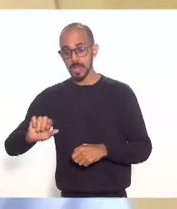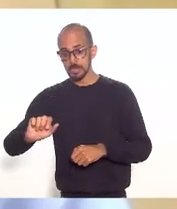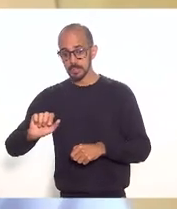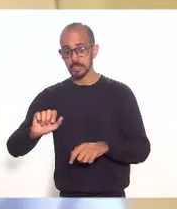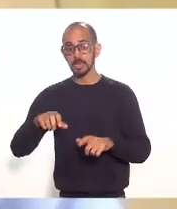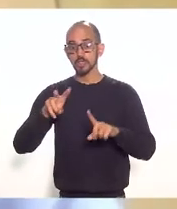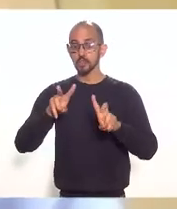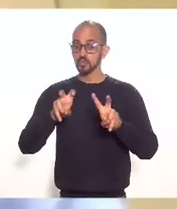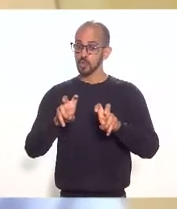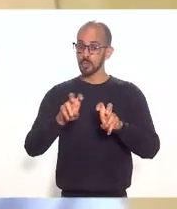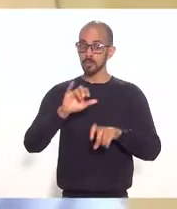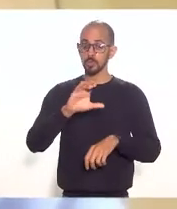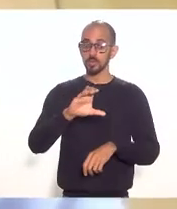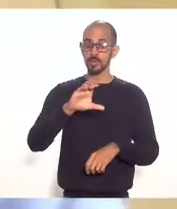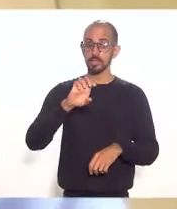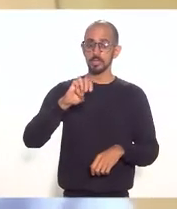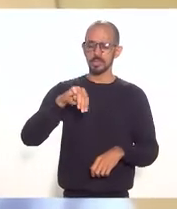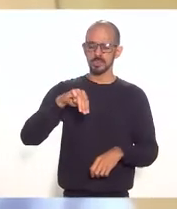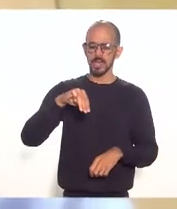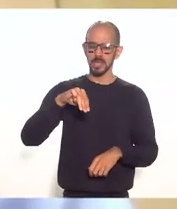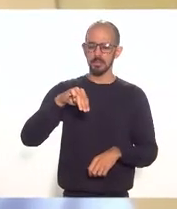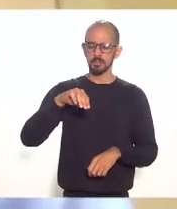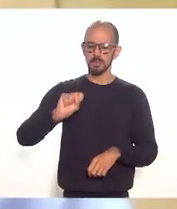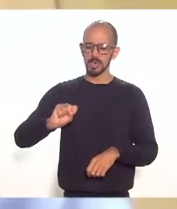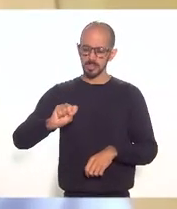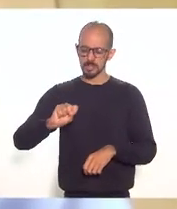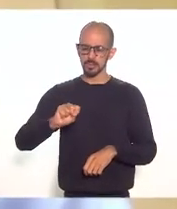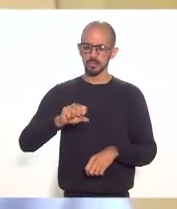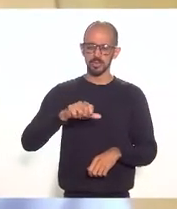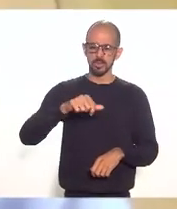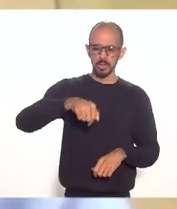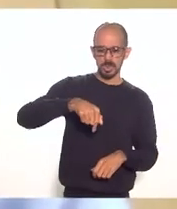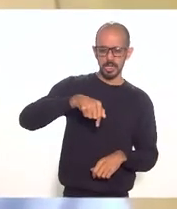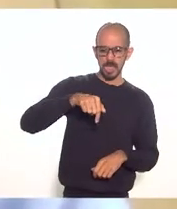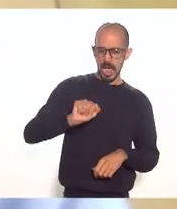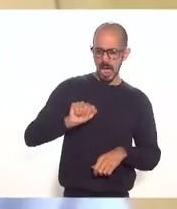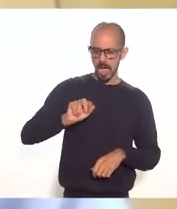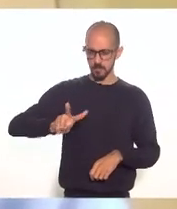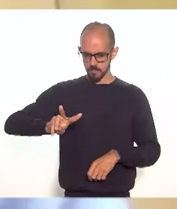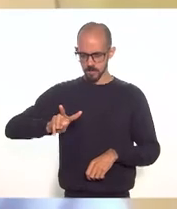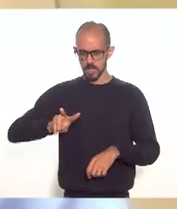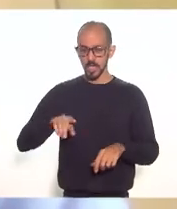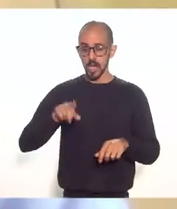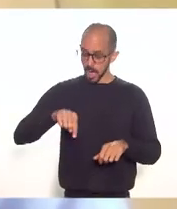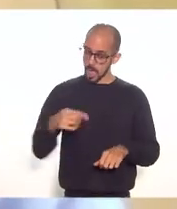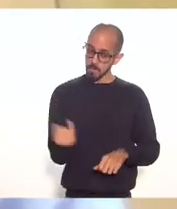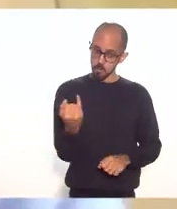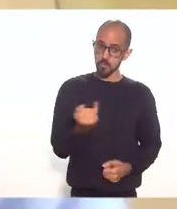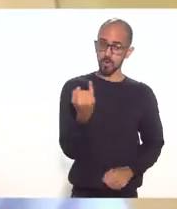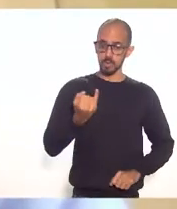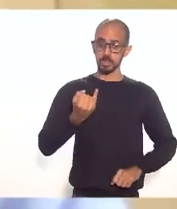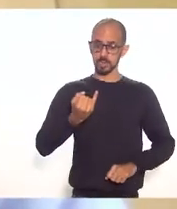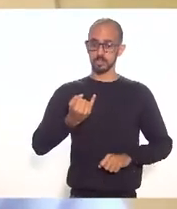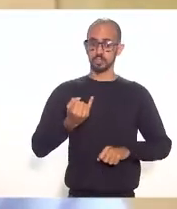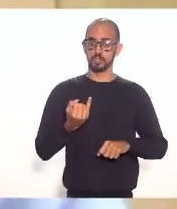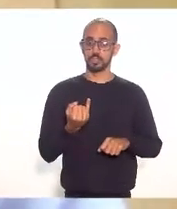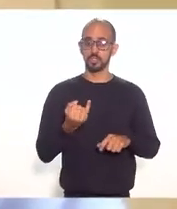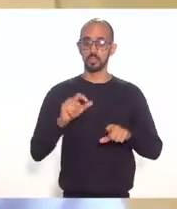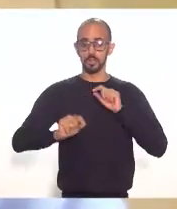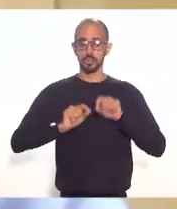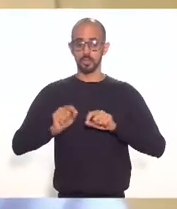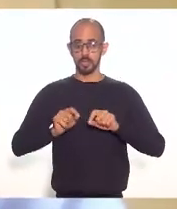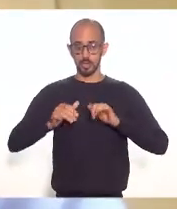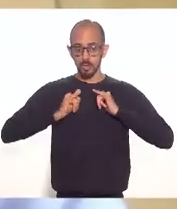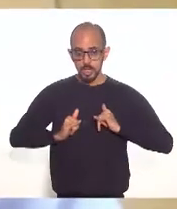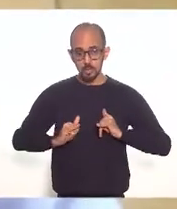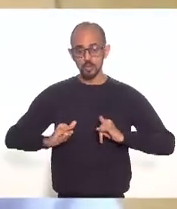ICMS do QAV. Então, a gente entende que é muito importante, fundamental, com essa... Só com a notícia